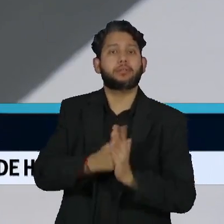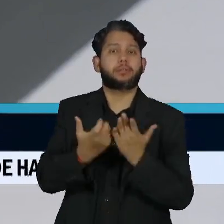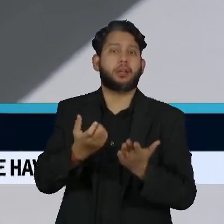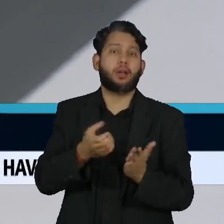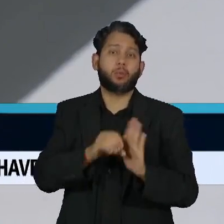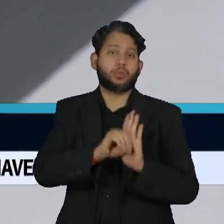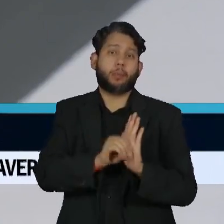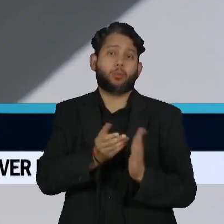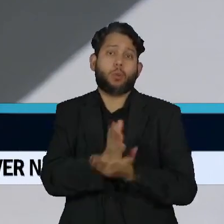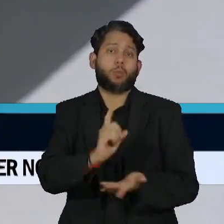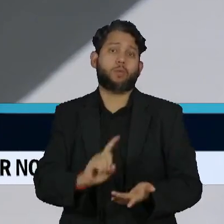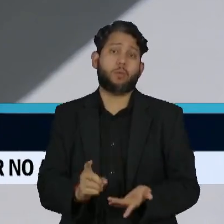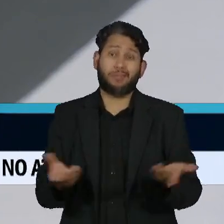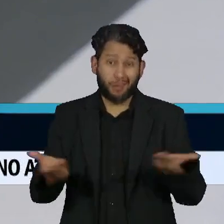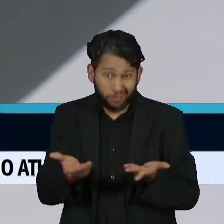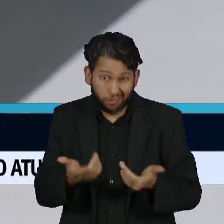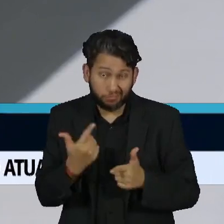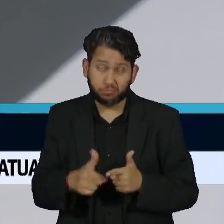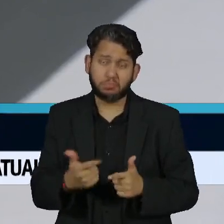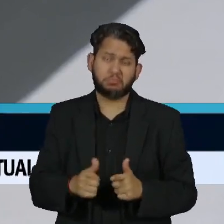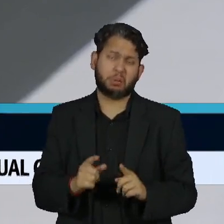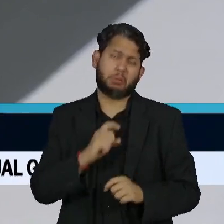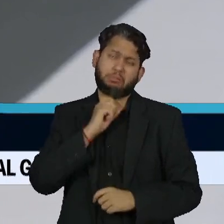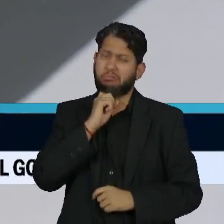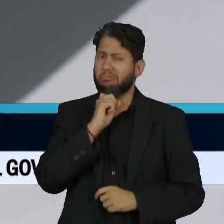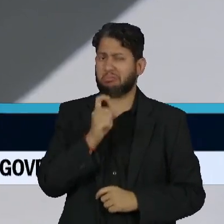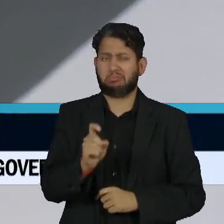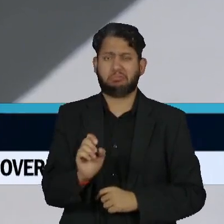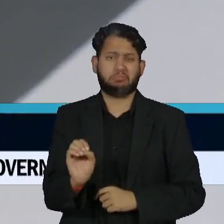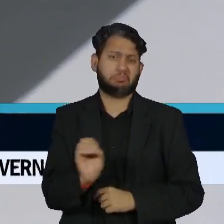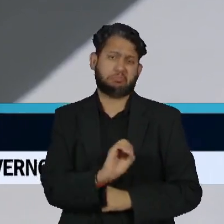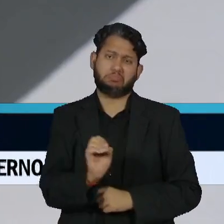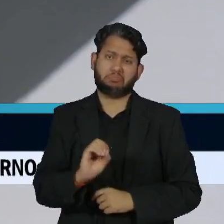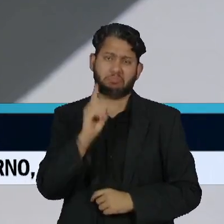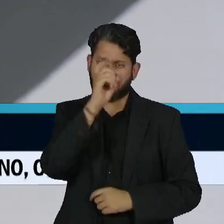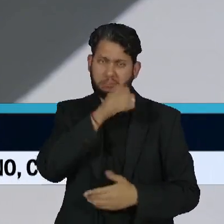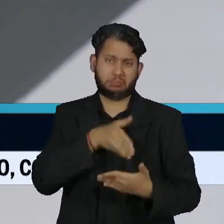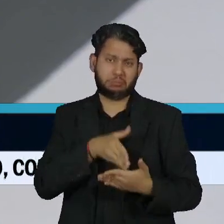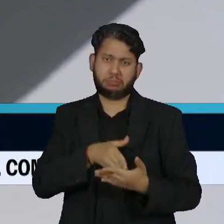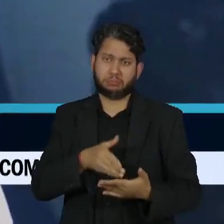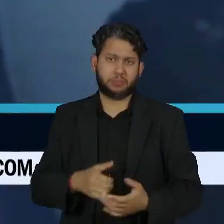não causa necessariamente nenhuma dificuldade.